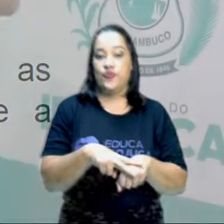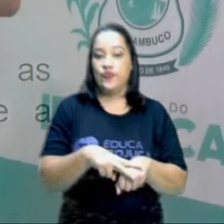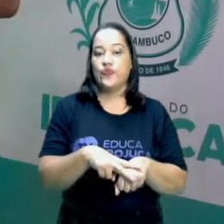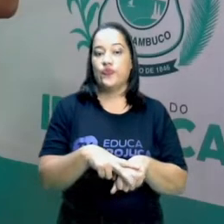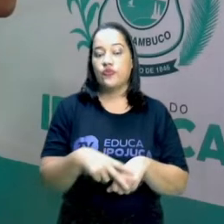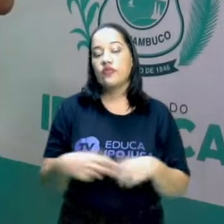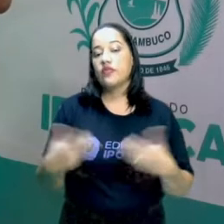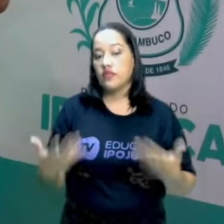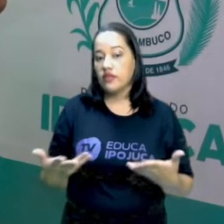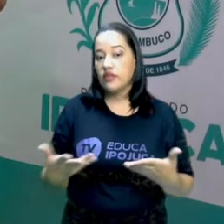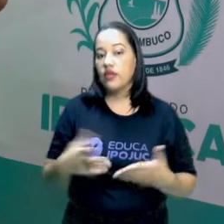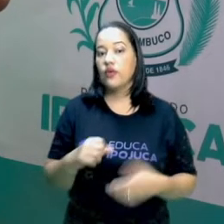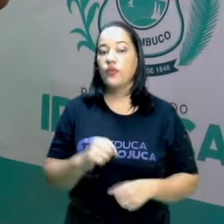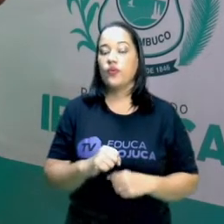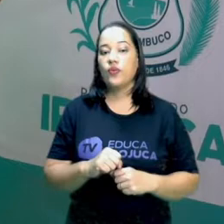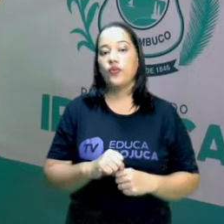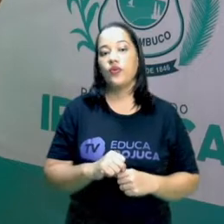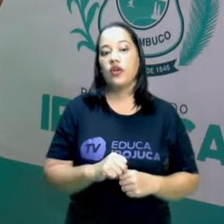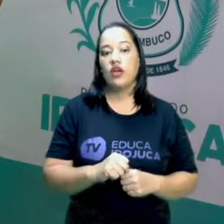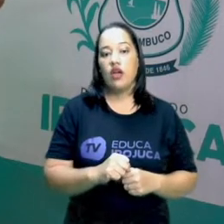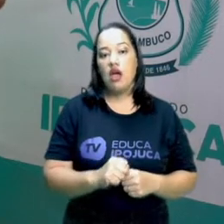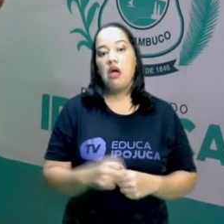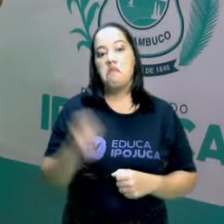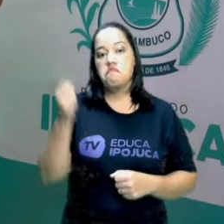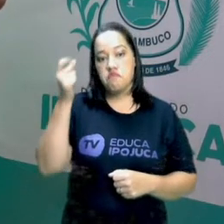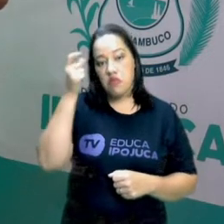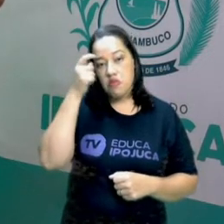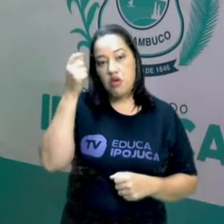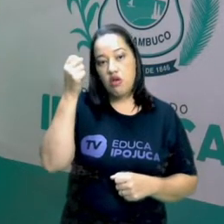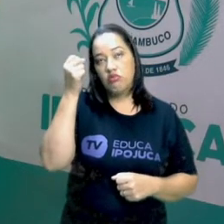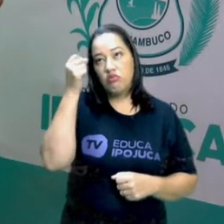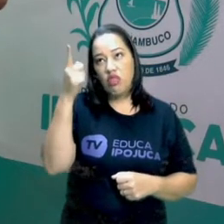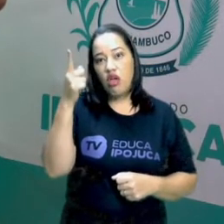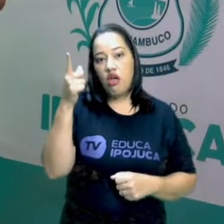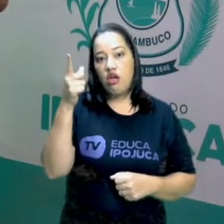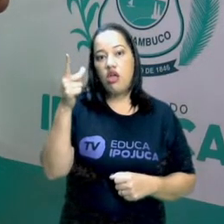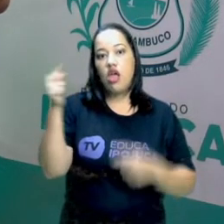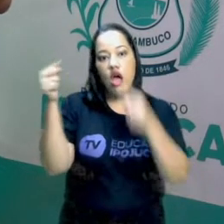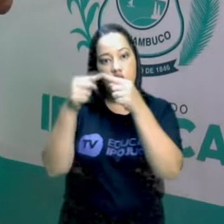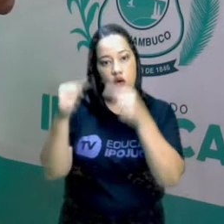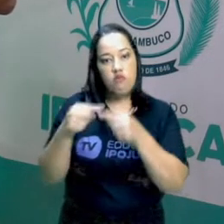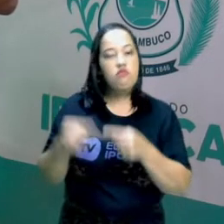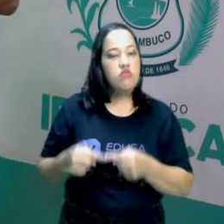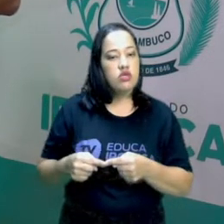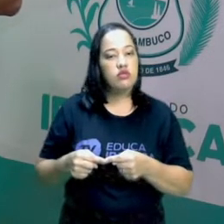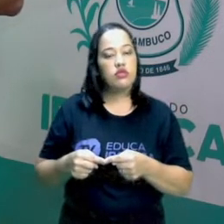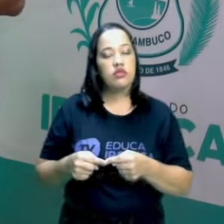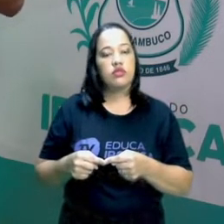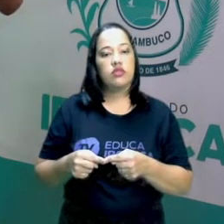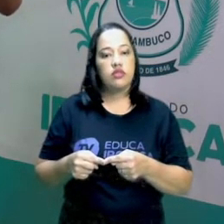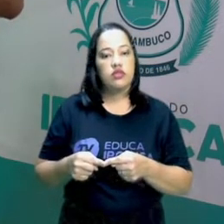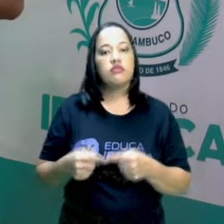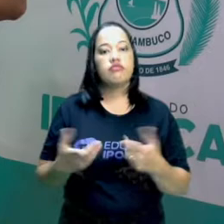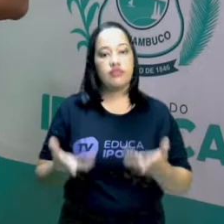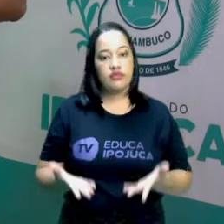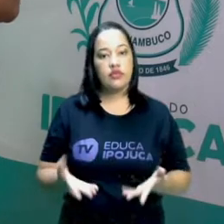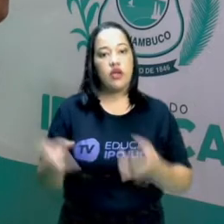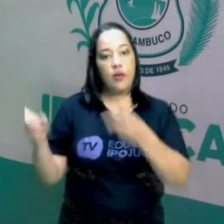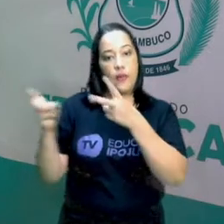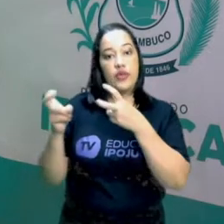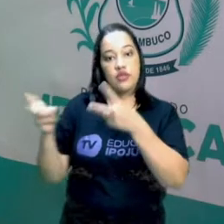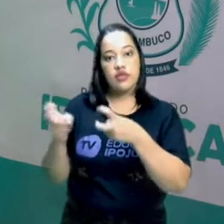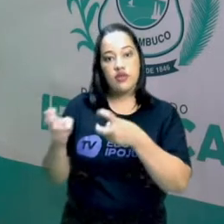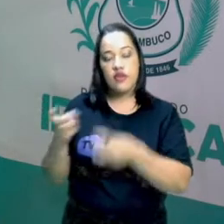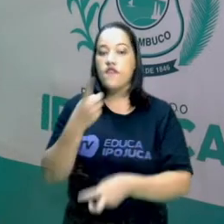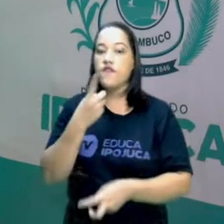Será que dá essa ideia de contribuição à campanha? Percebendo que o